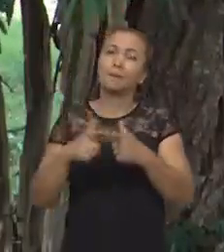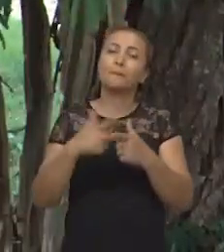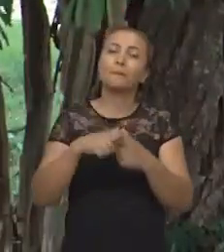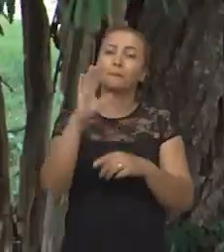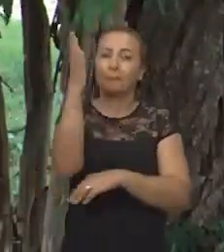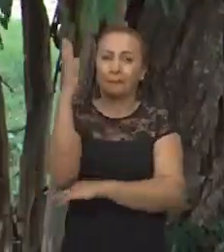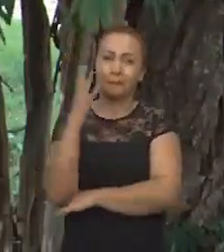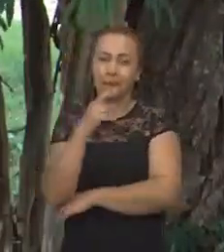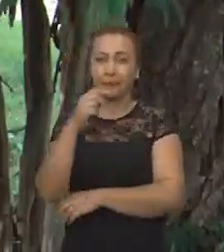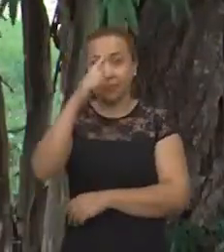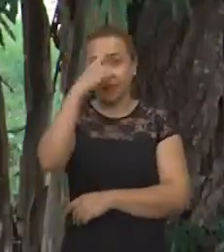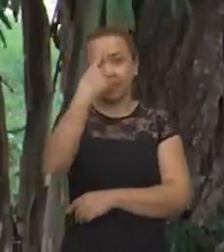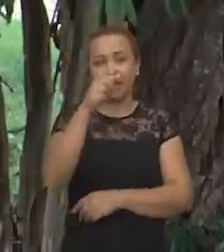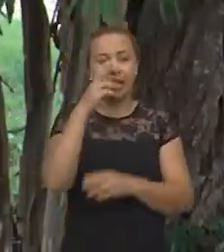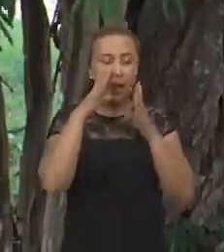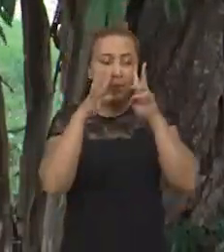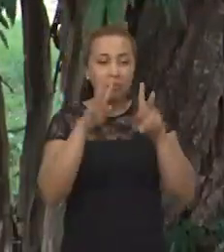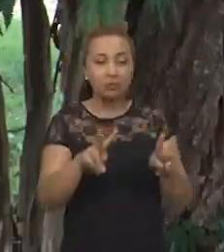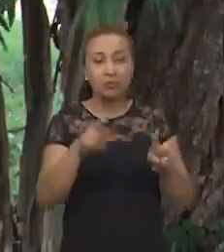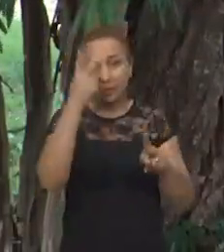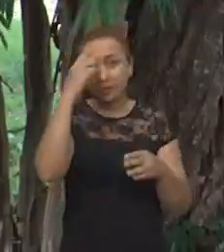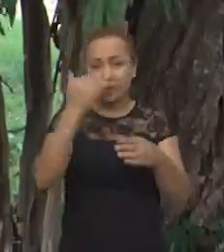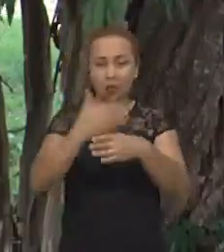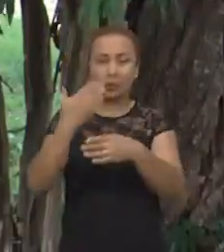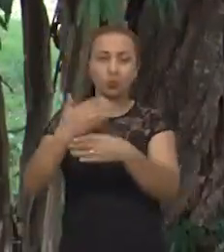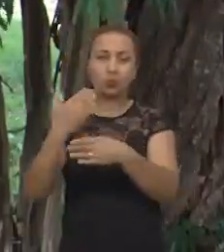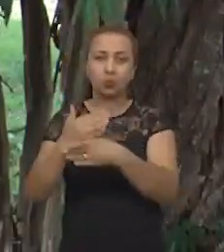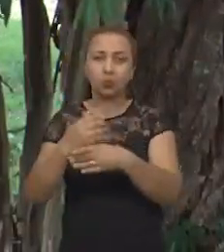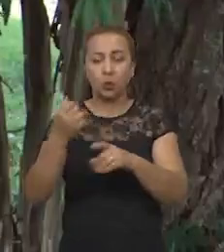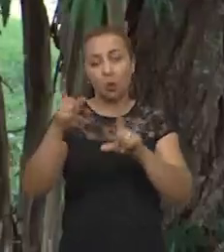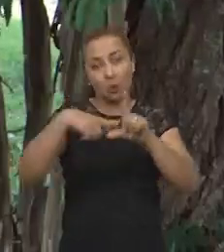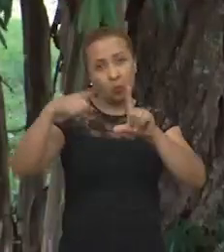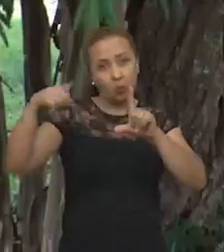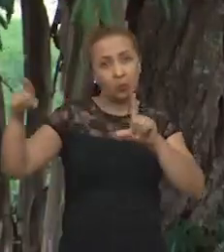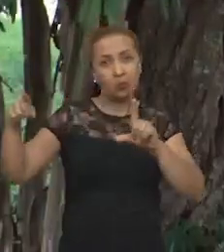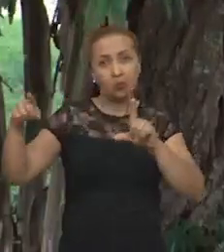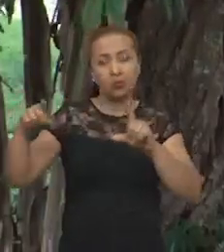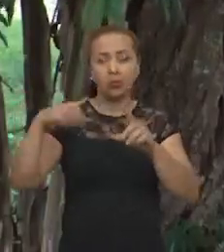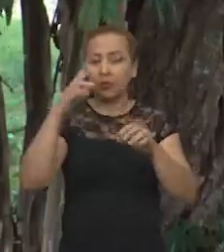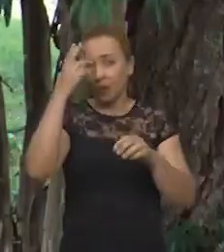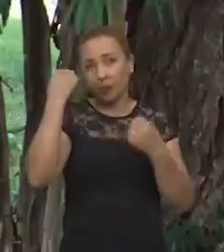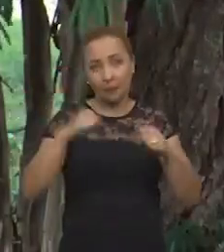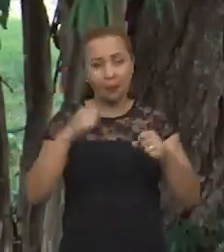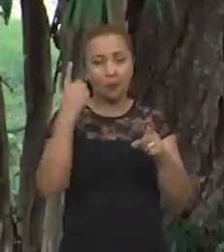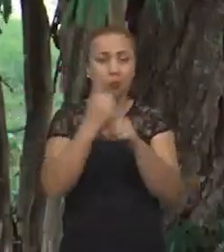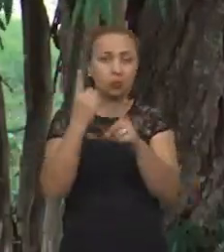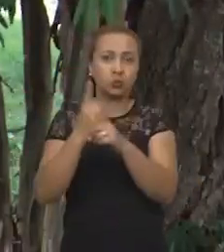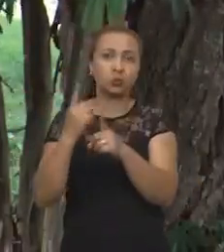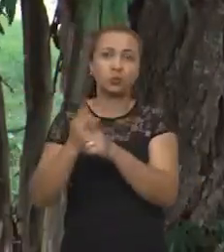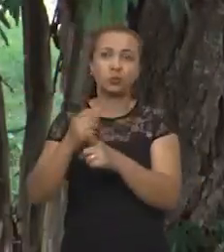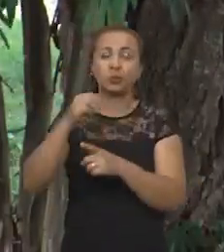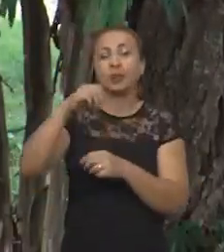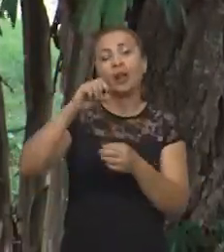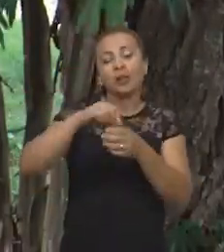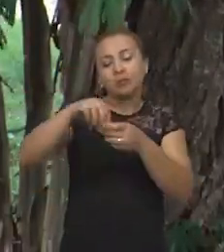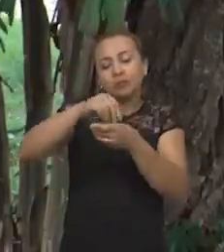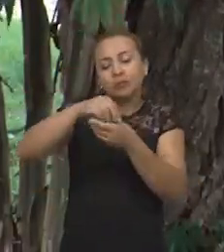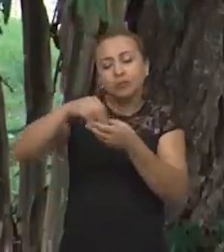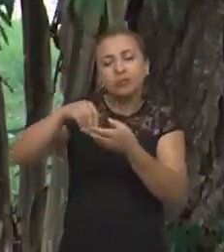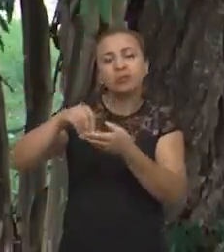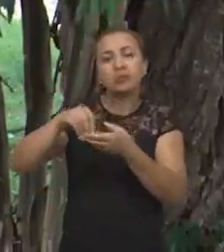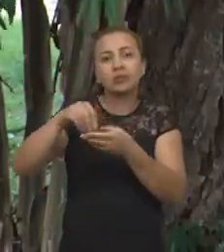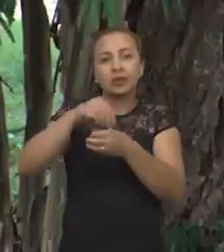A ideia é observar estas espécies a fim de construir um banco de dados capaz de encontrar as matrizes para a produção de